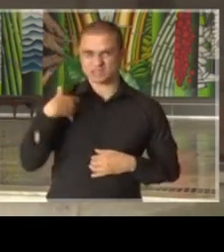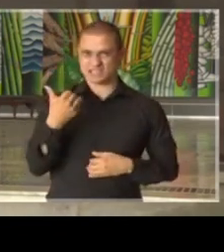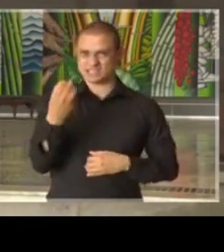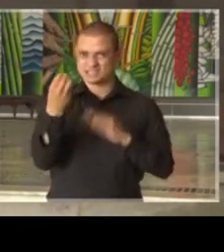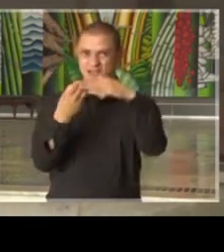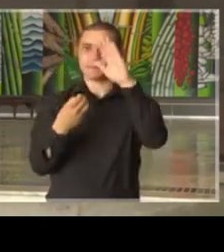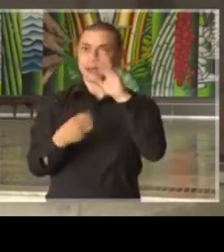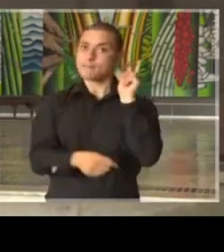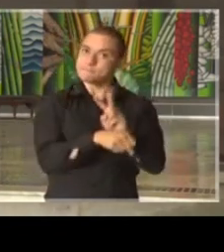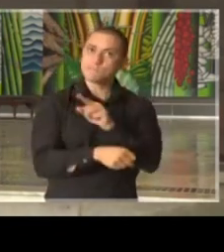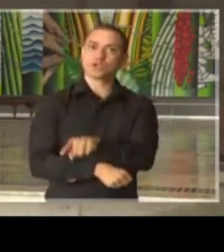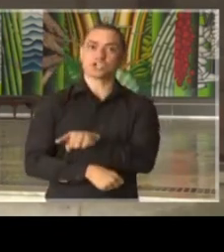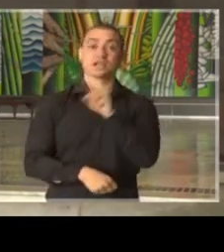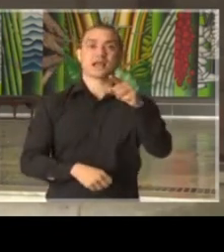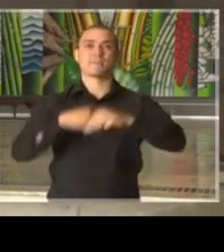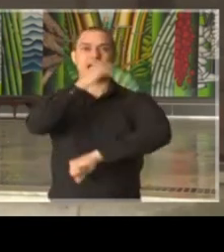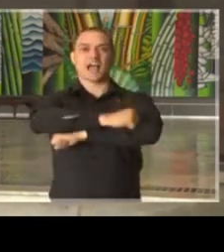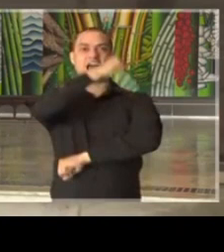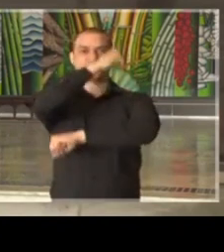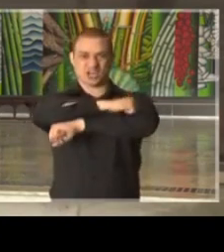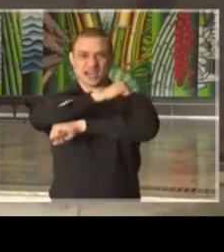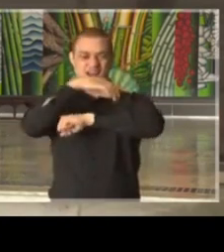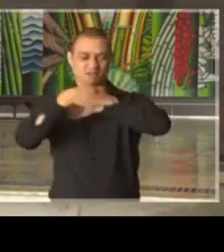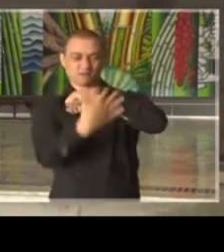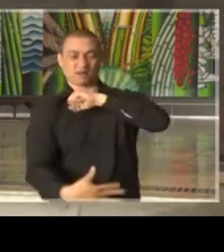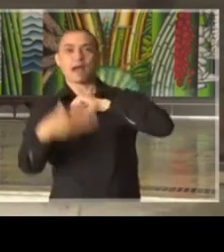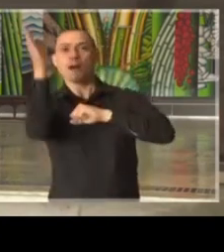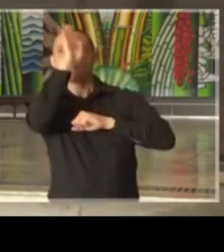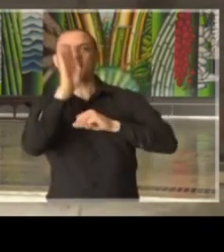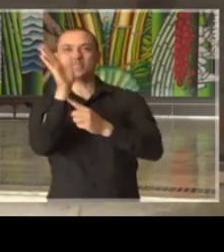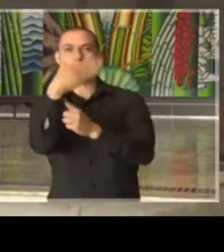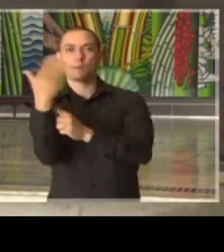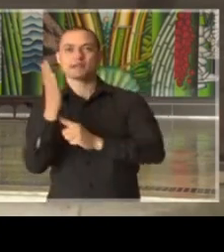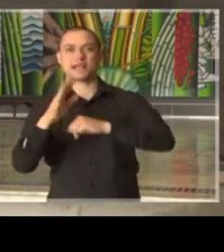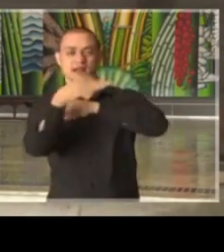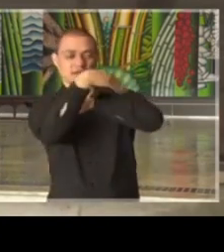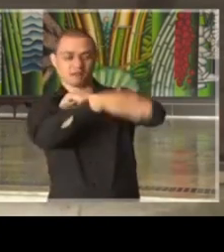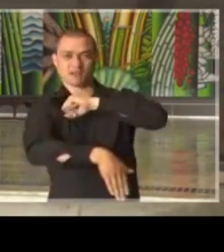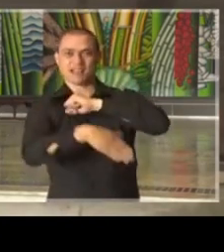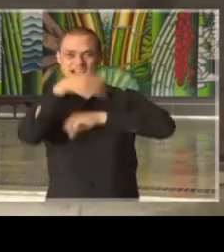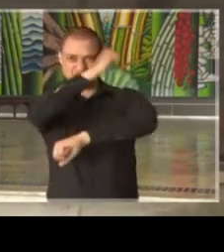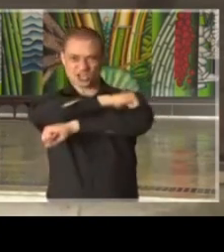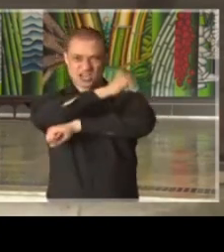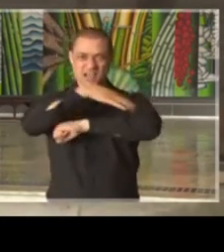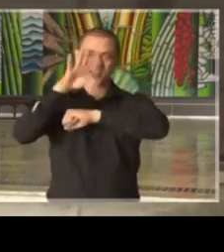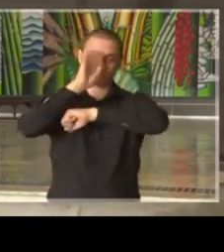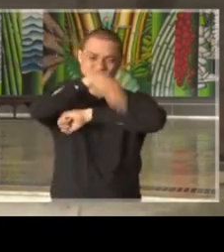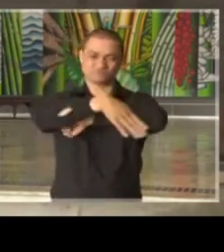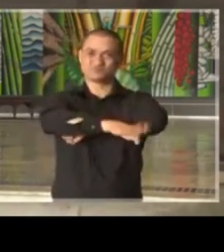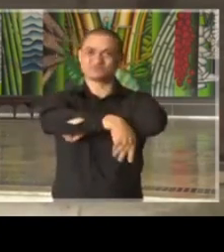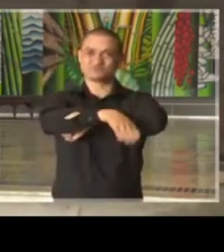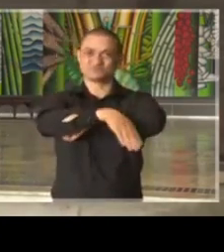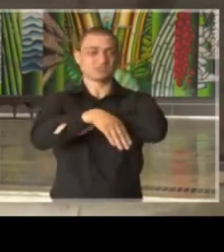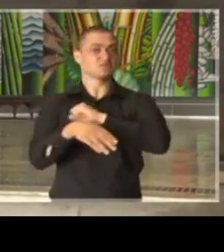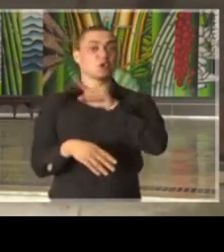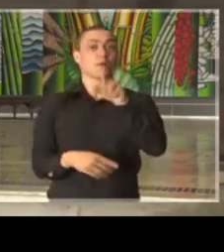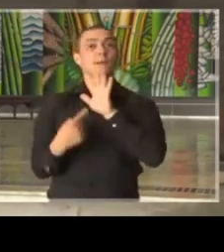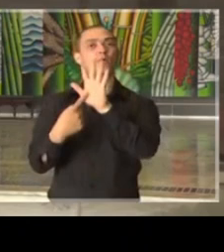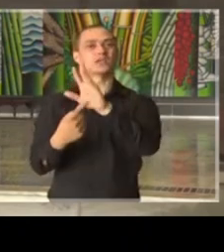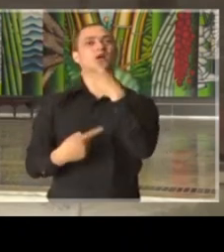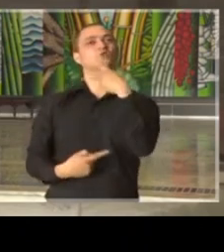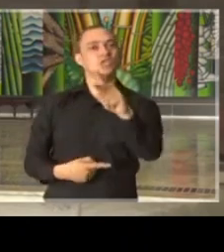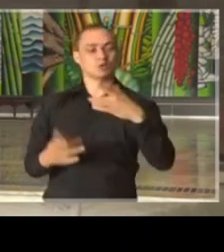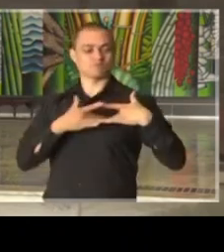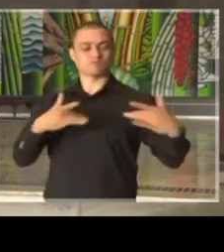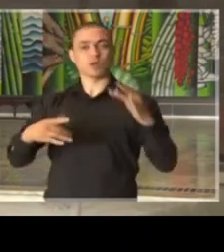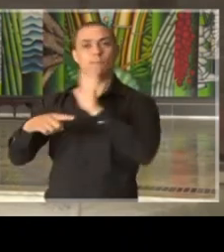anos. Coloque na sua janela uma bandeira do Brasil, a que você tiver na sua casa, ou algo que manifeste esse seu sentimento